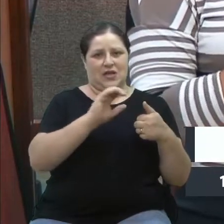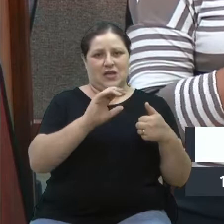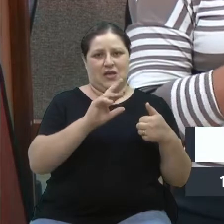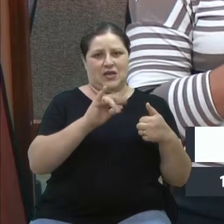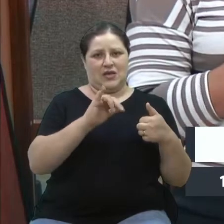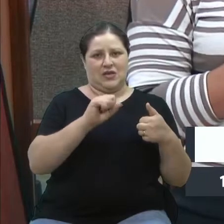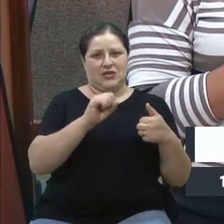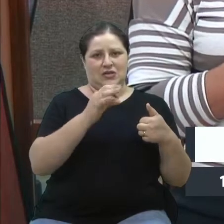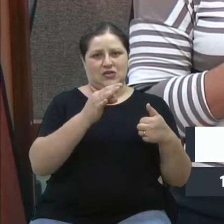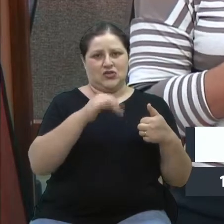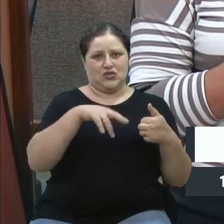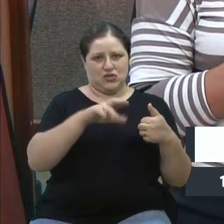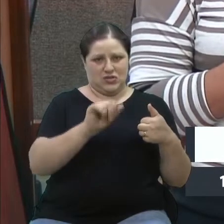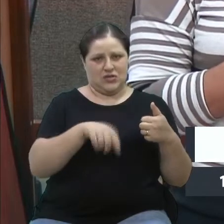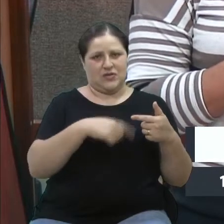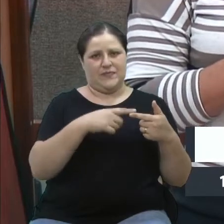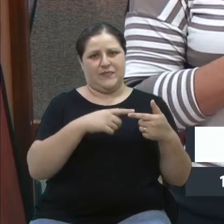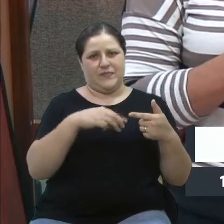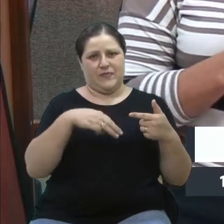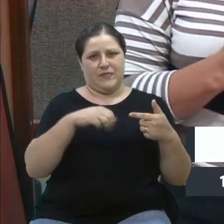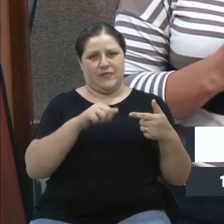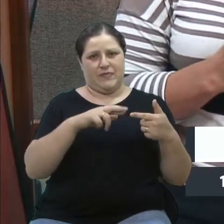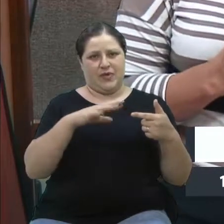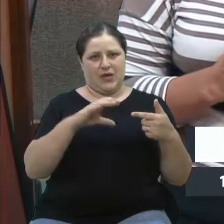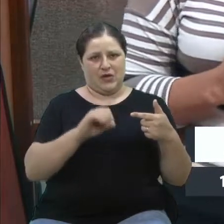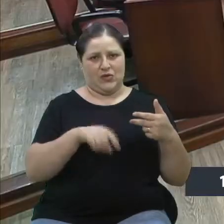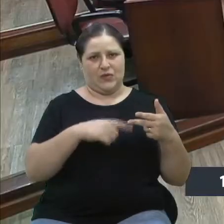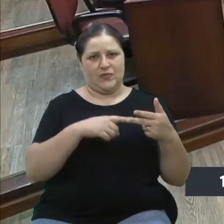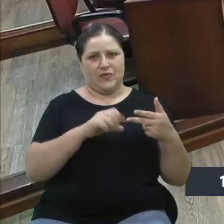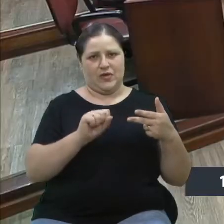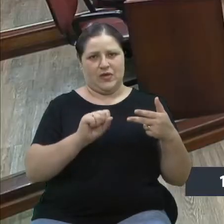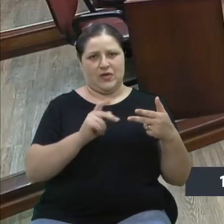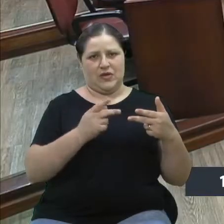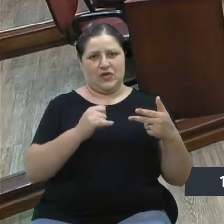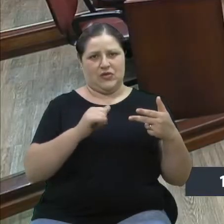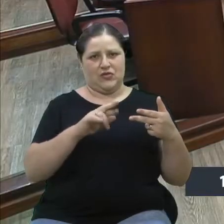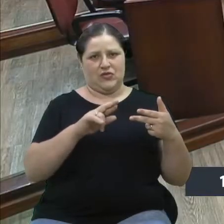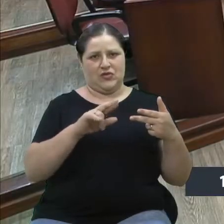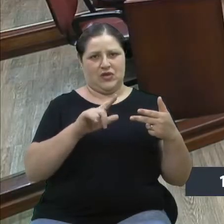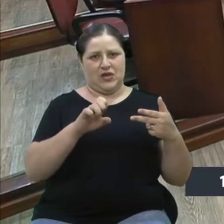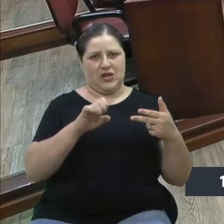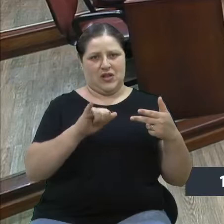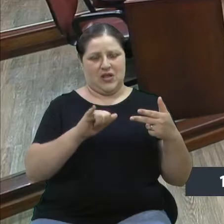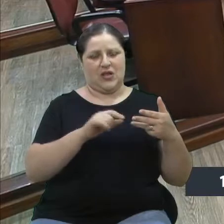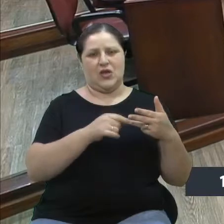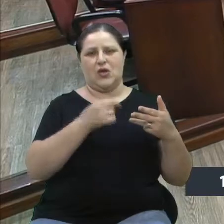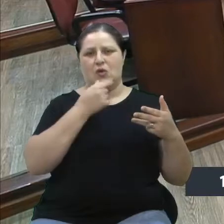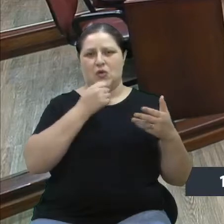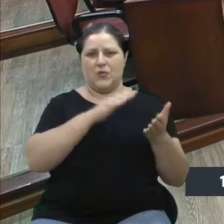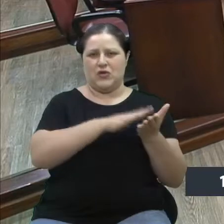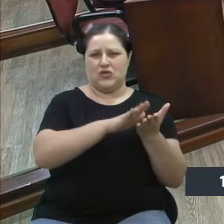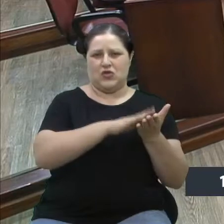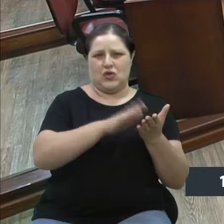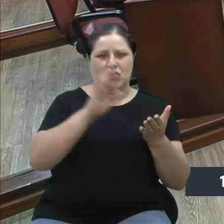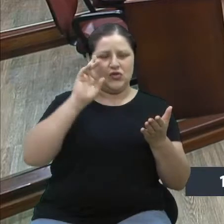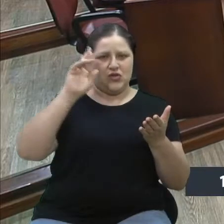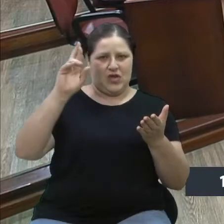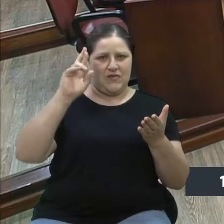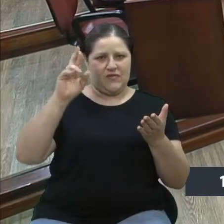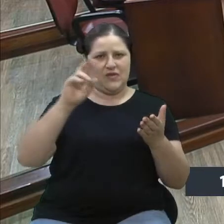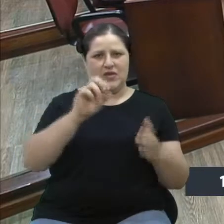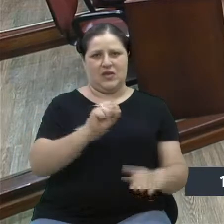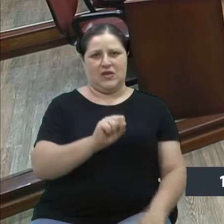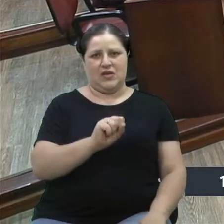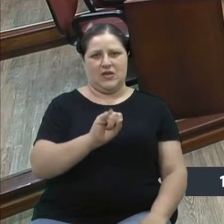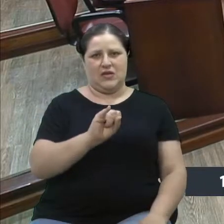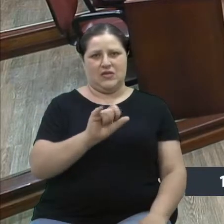também localmente à Shirley Paravise, e, de uma maneira geral, o editor-chefe hoje do Jornal do Almoço, que é o Silvio